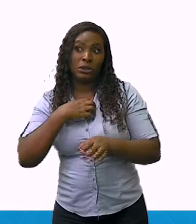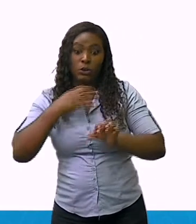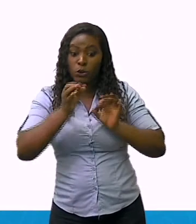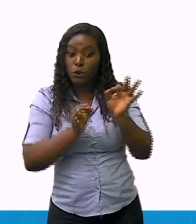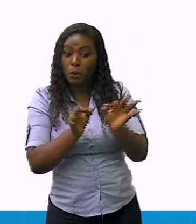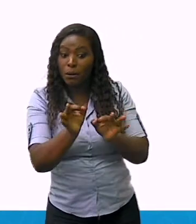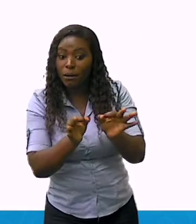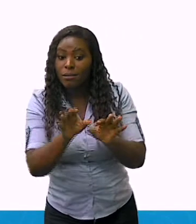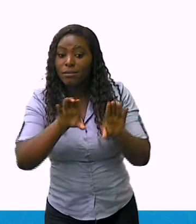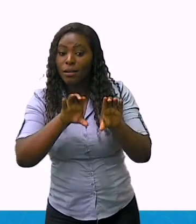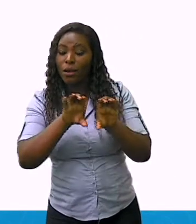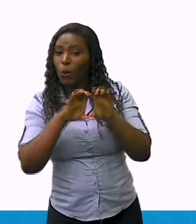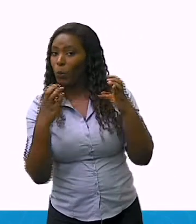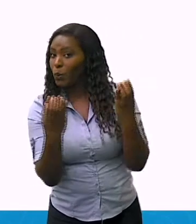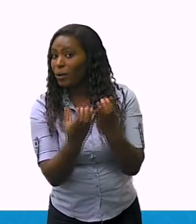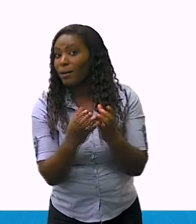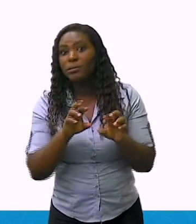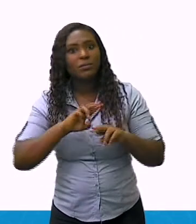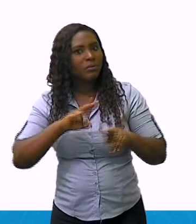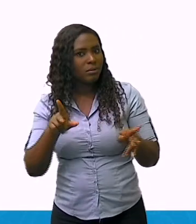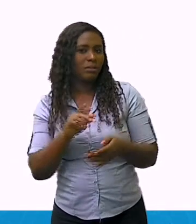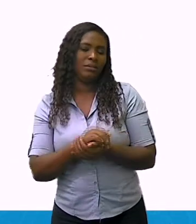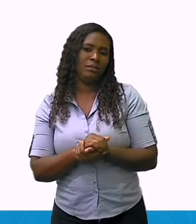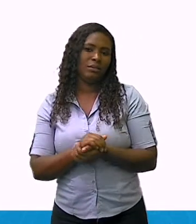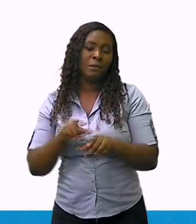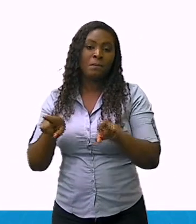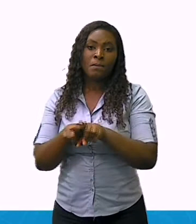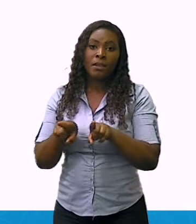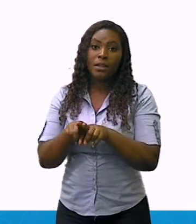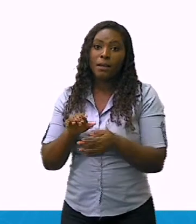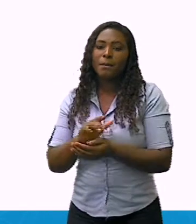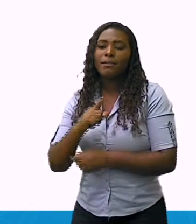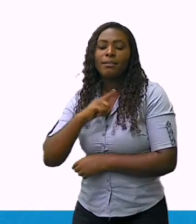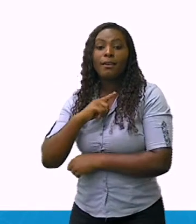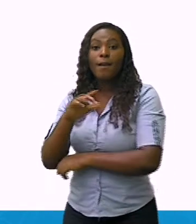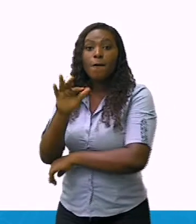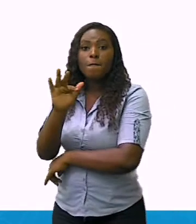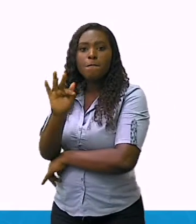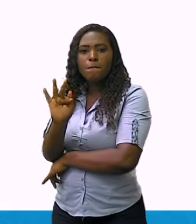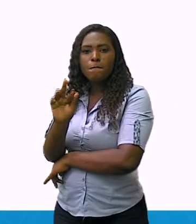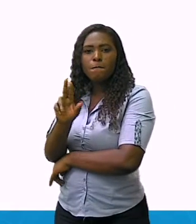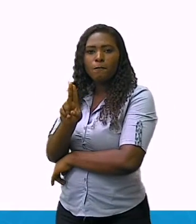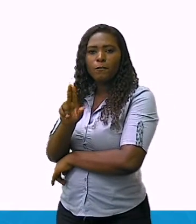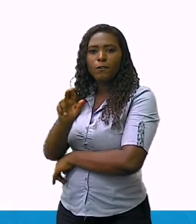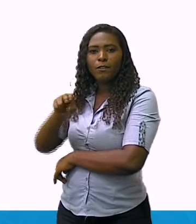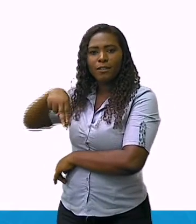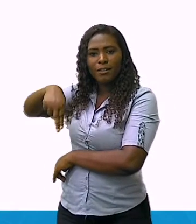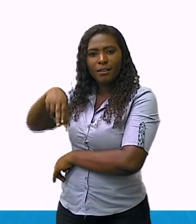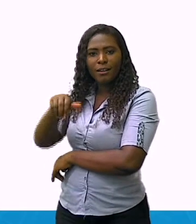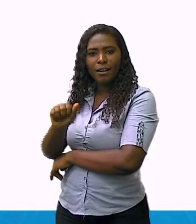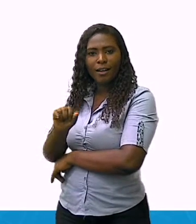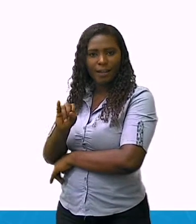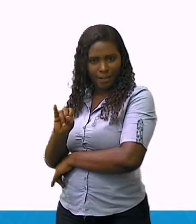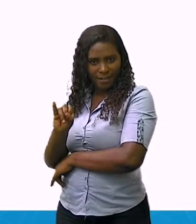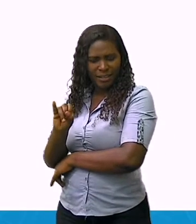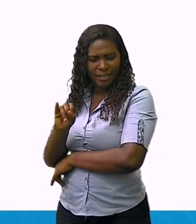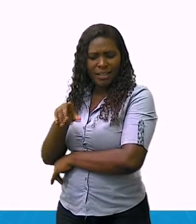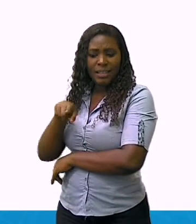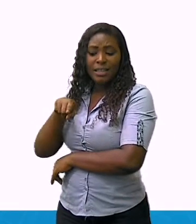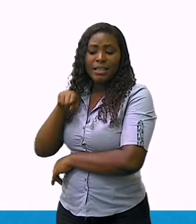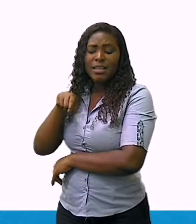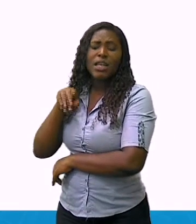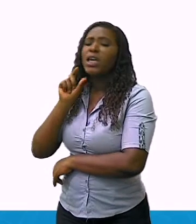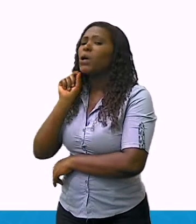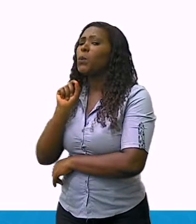Ah, merece destaque também a criação da FUNAI, que é a Fundação Nacional do Índio, cujo